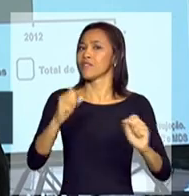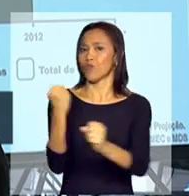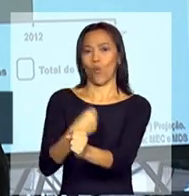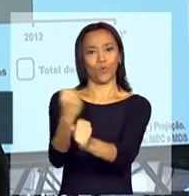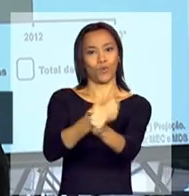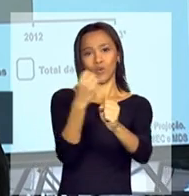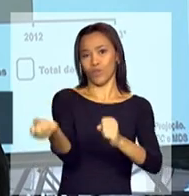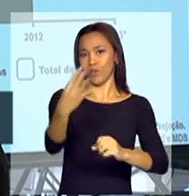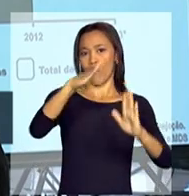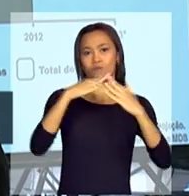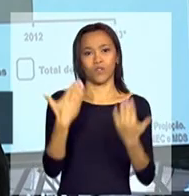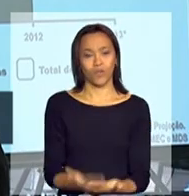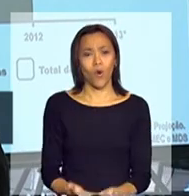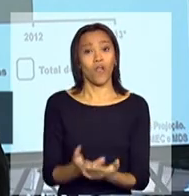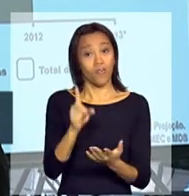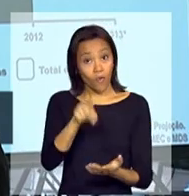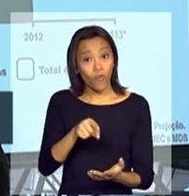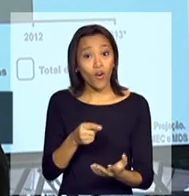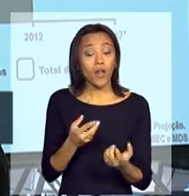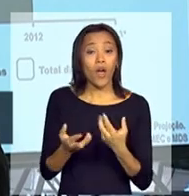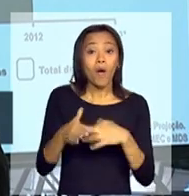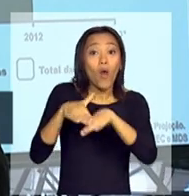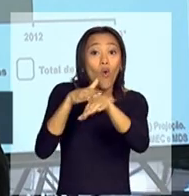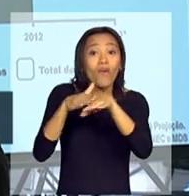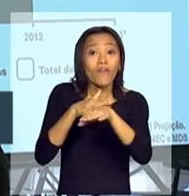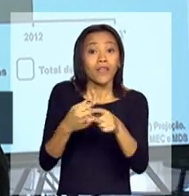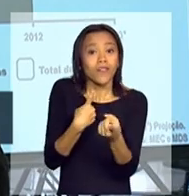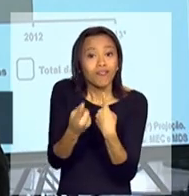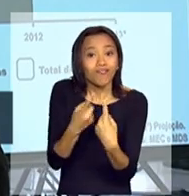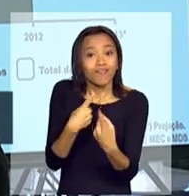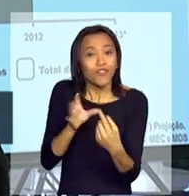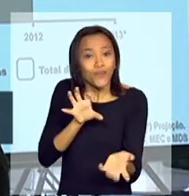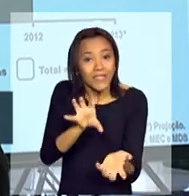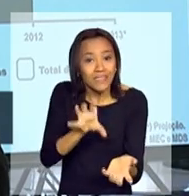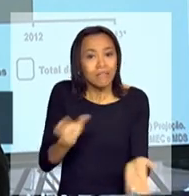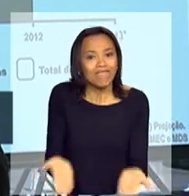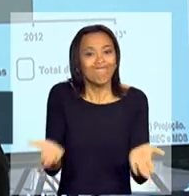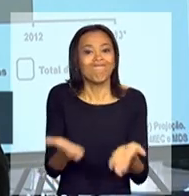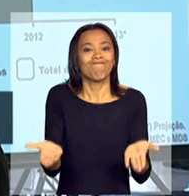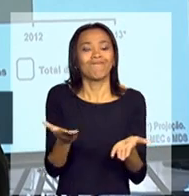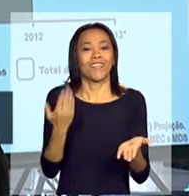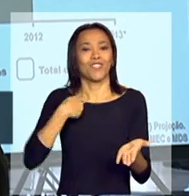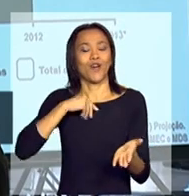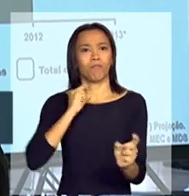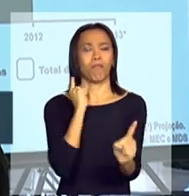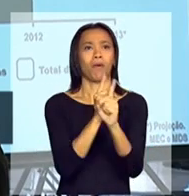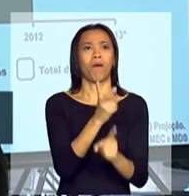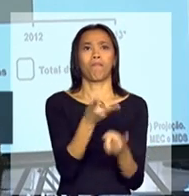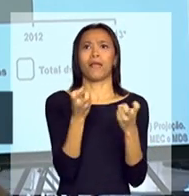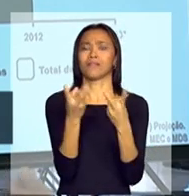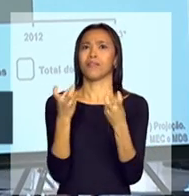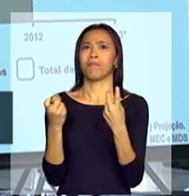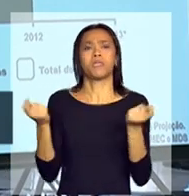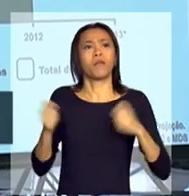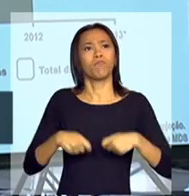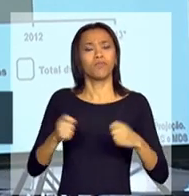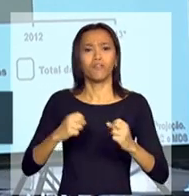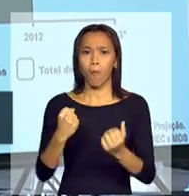ação, foi uma ação de indução e uma ação de inteligência. Nós sentamos, identificamos um potencial,